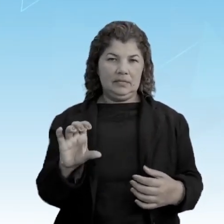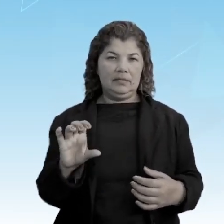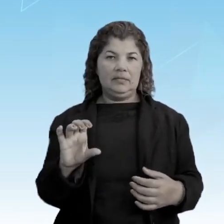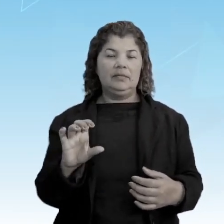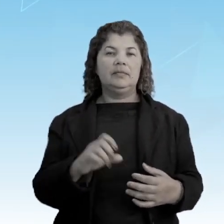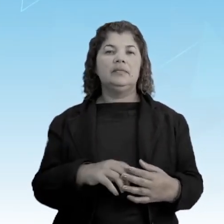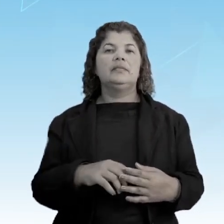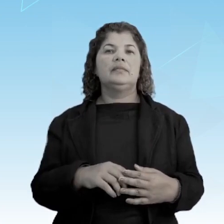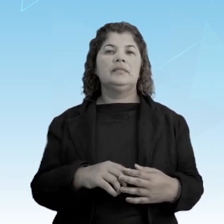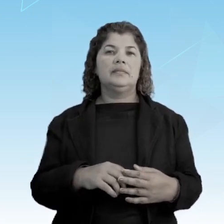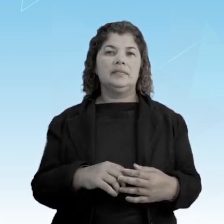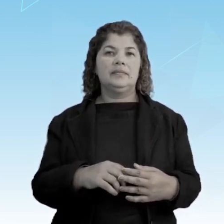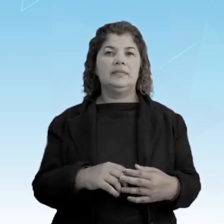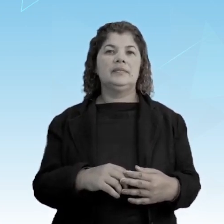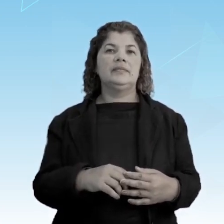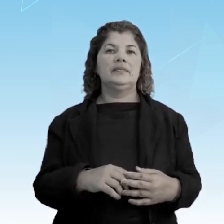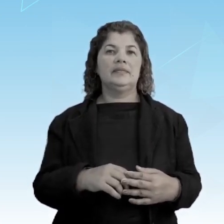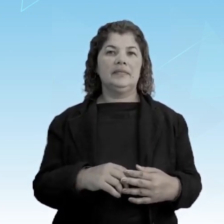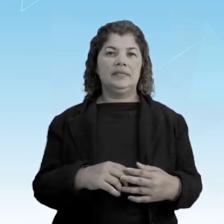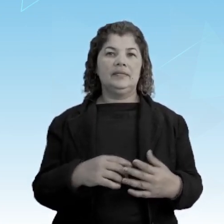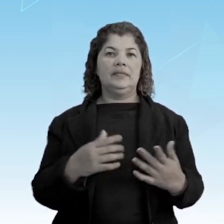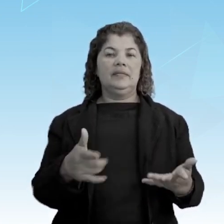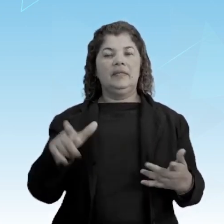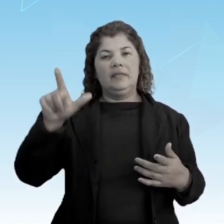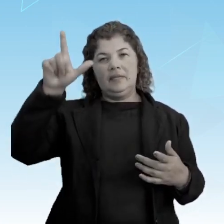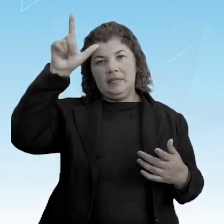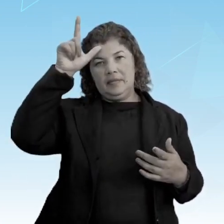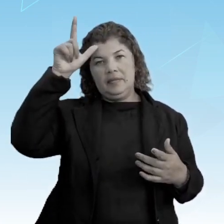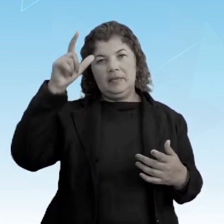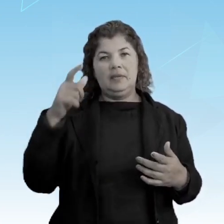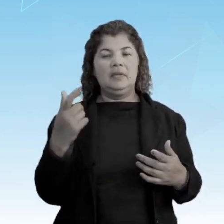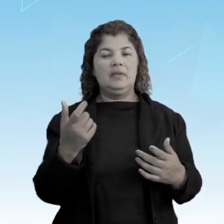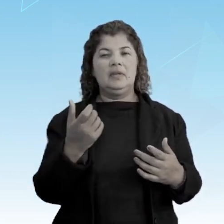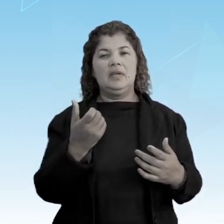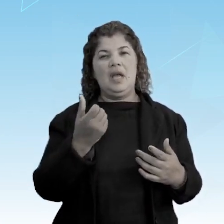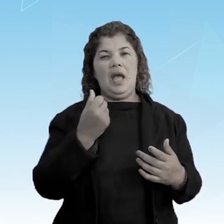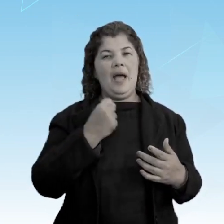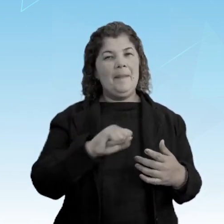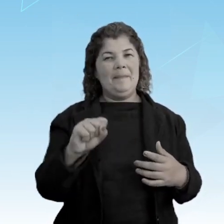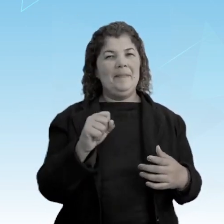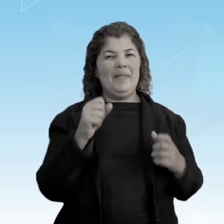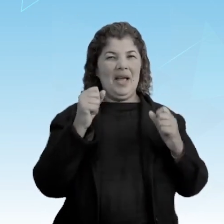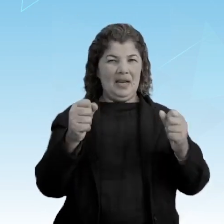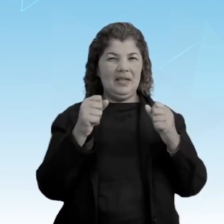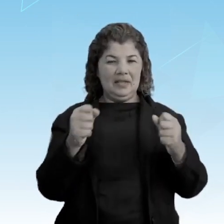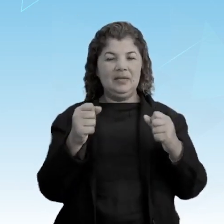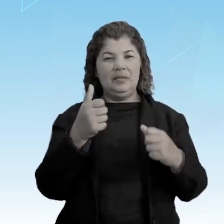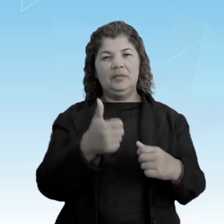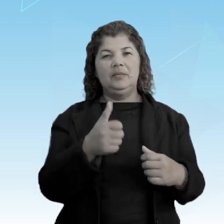fosse oficial. Então, os líderes da rebelião de 1817